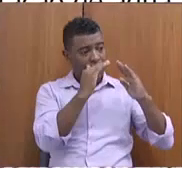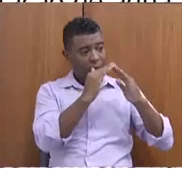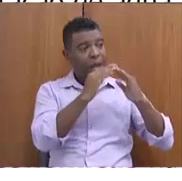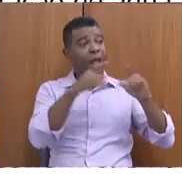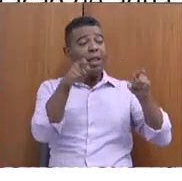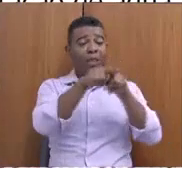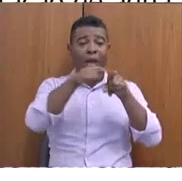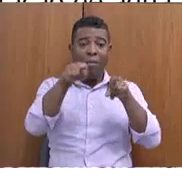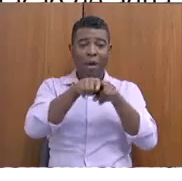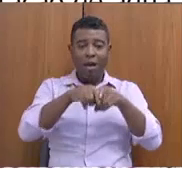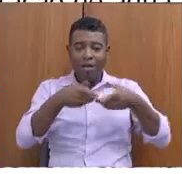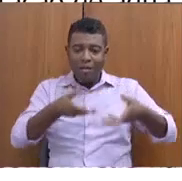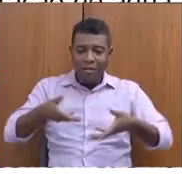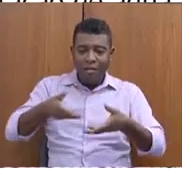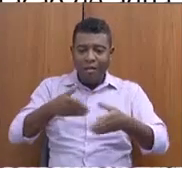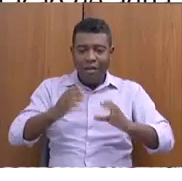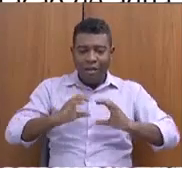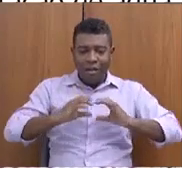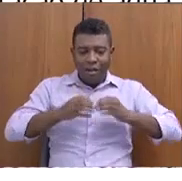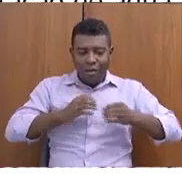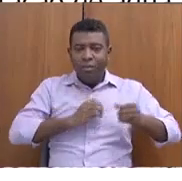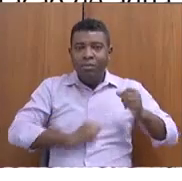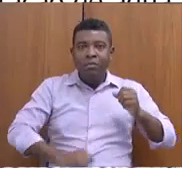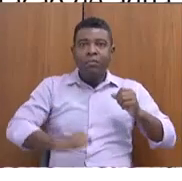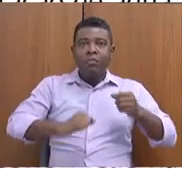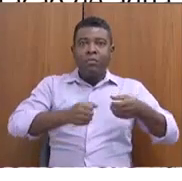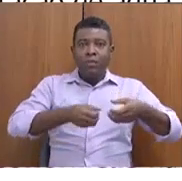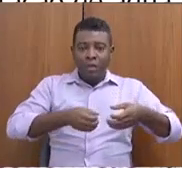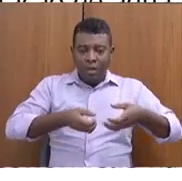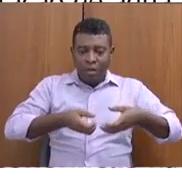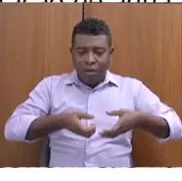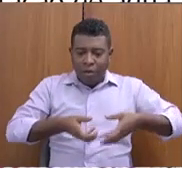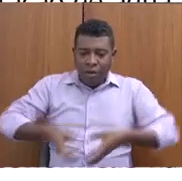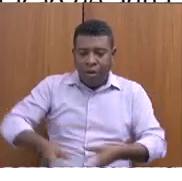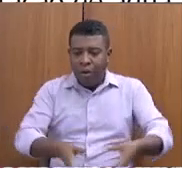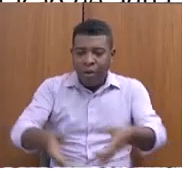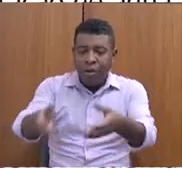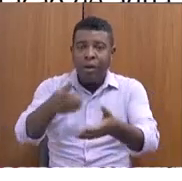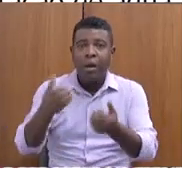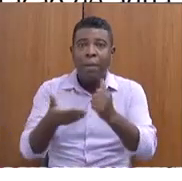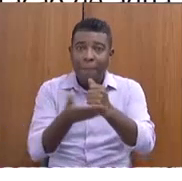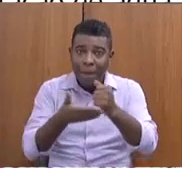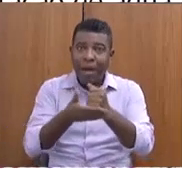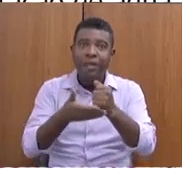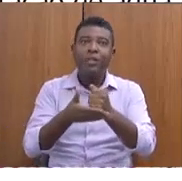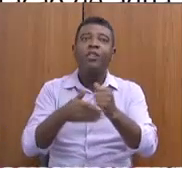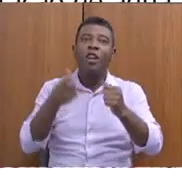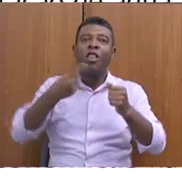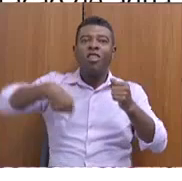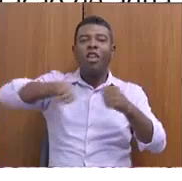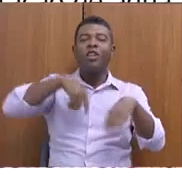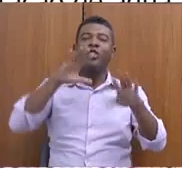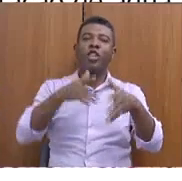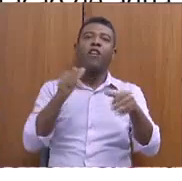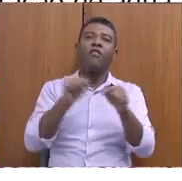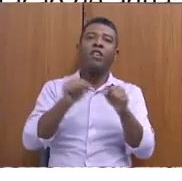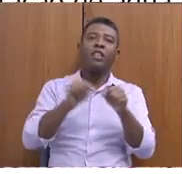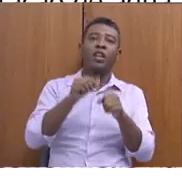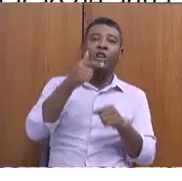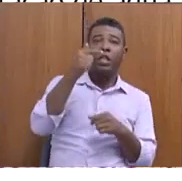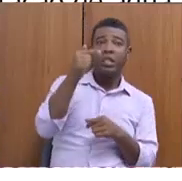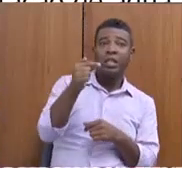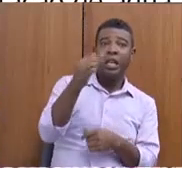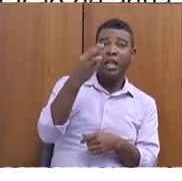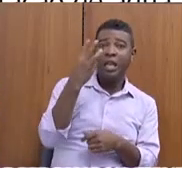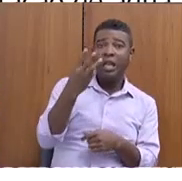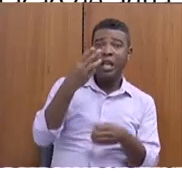Percursos Gerais, uma trajetória para autonomia, que são hoje, inicialmente, nós já estamos operando nos 73 municípios de IDH